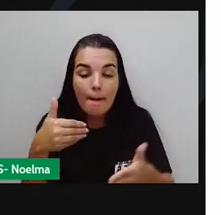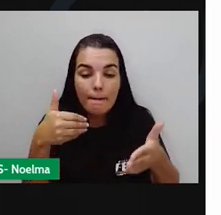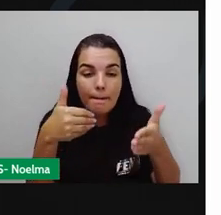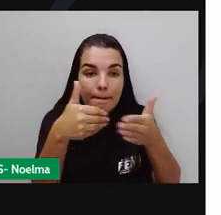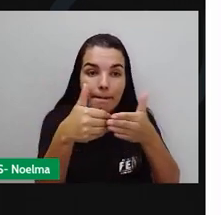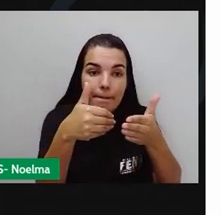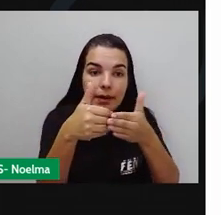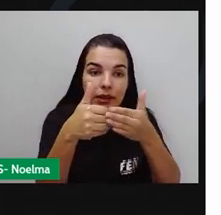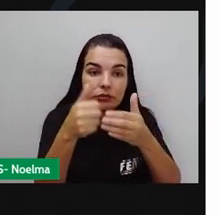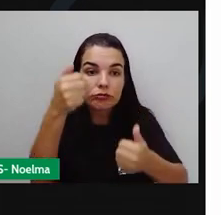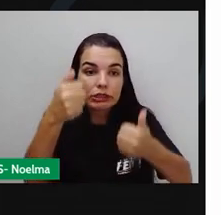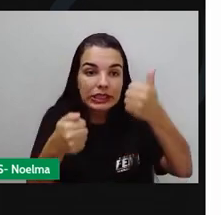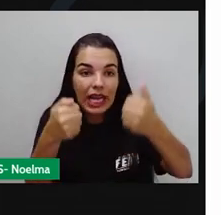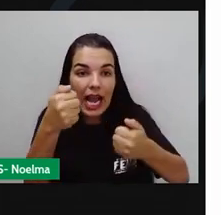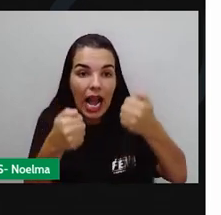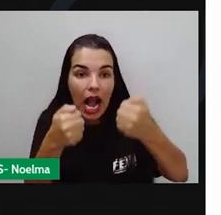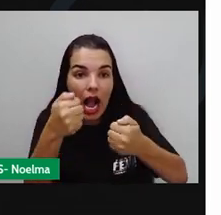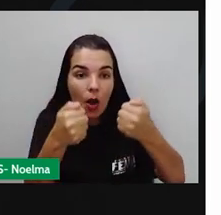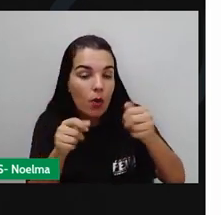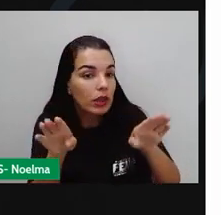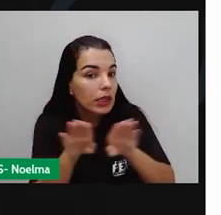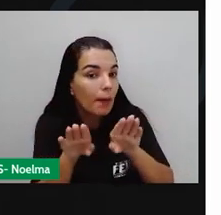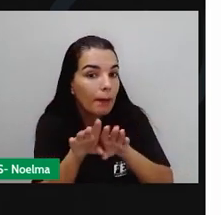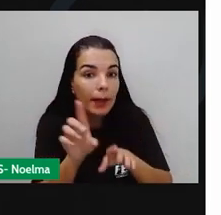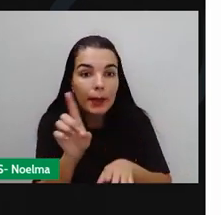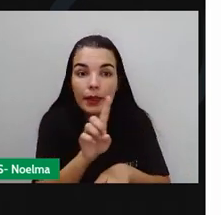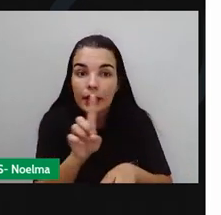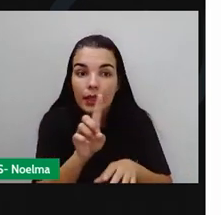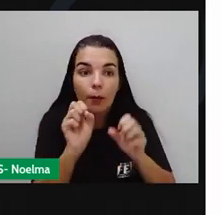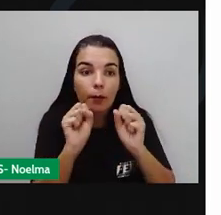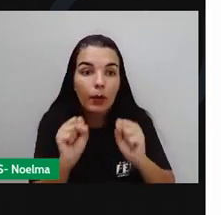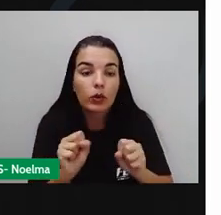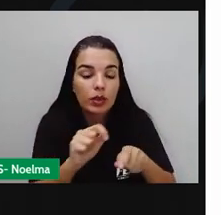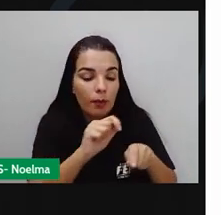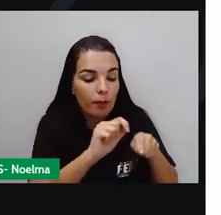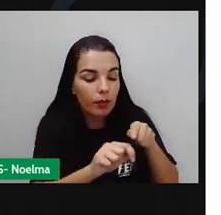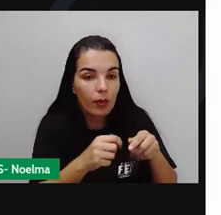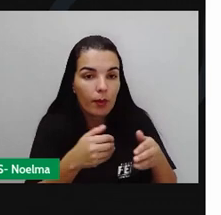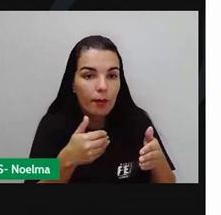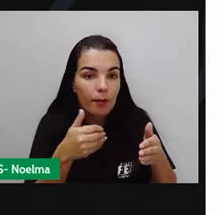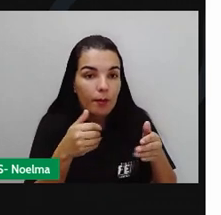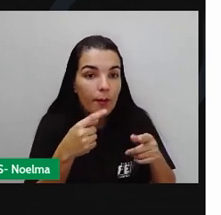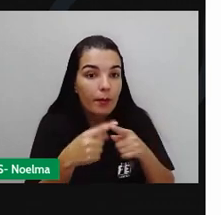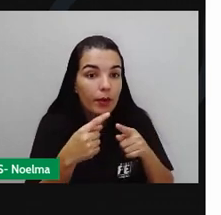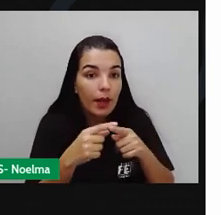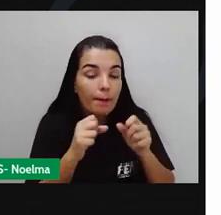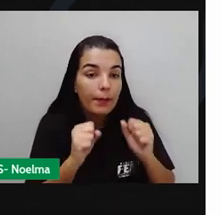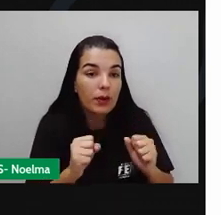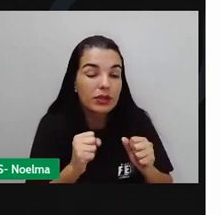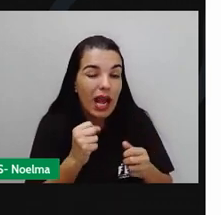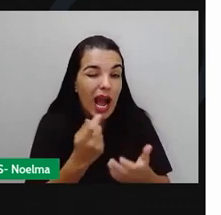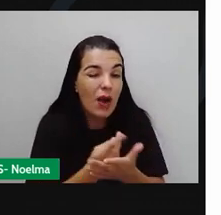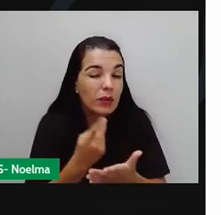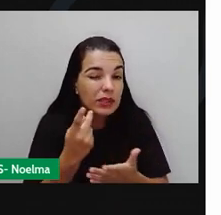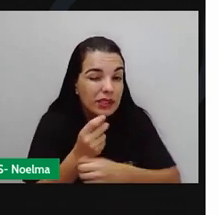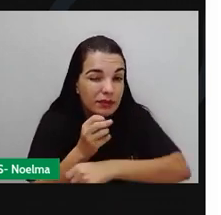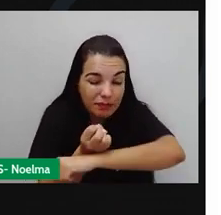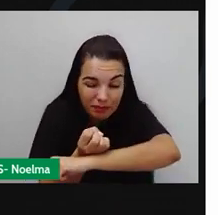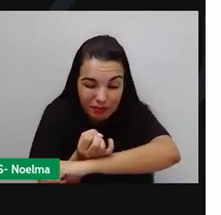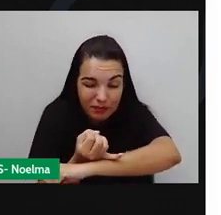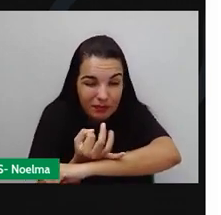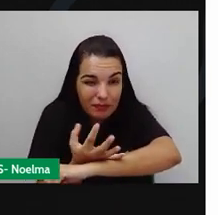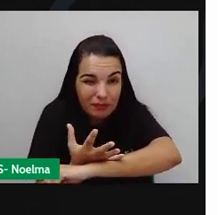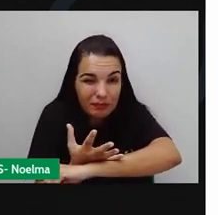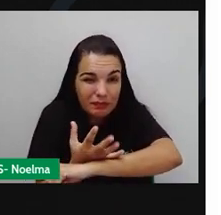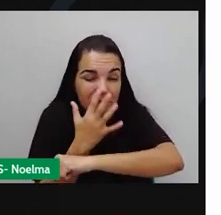vazamento, isso aí tudo são riscos que são difíceis de lidar quando ocorre o acidente. E a própria queimadura, né? Se você ver que a